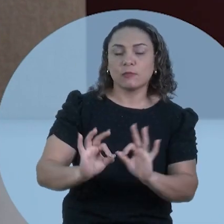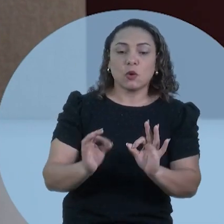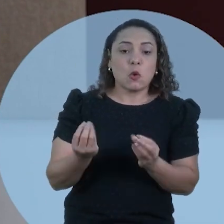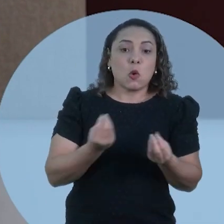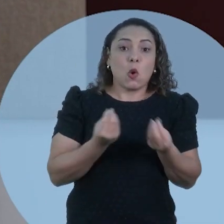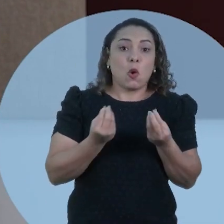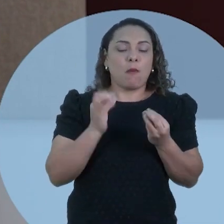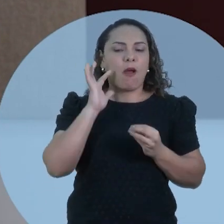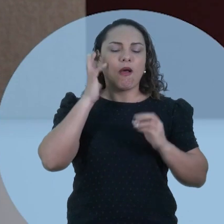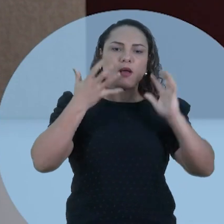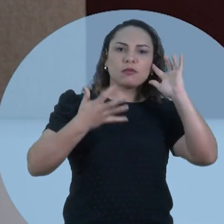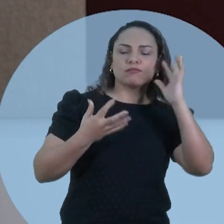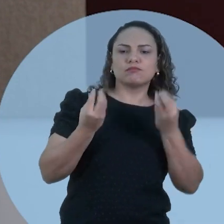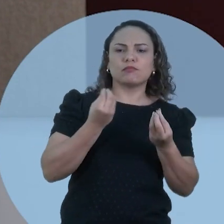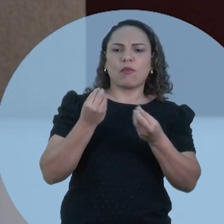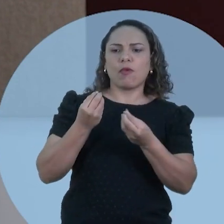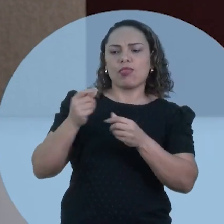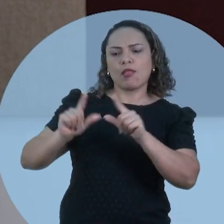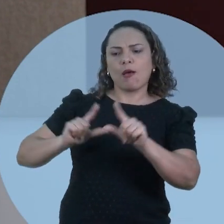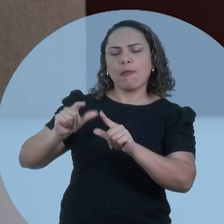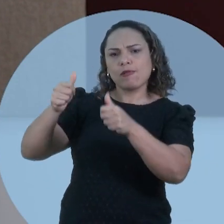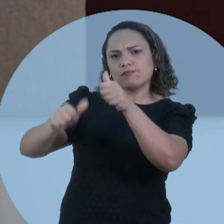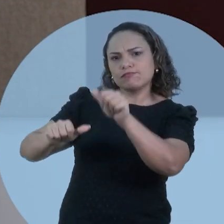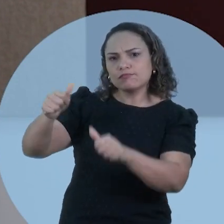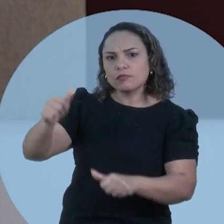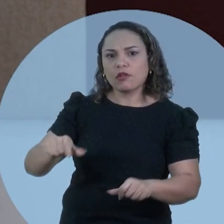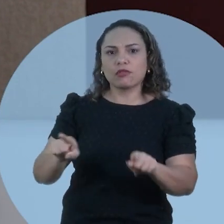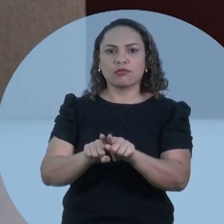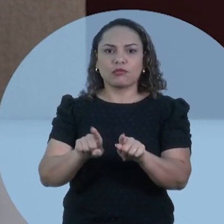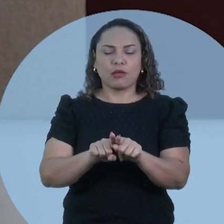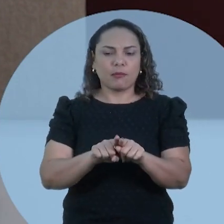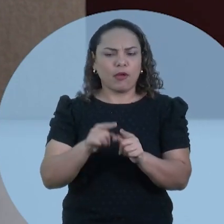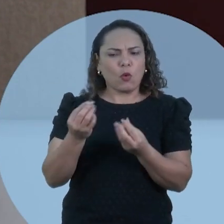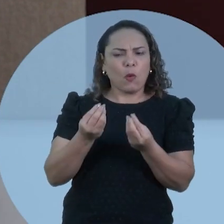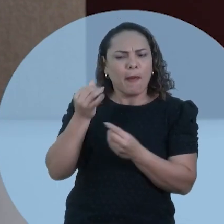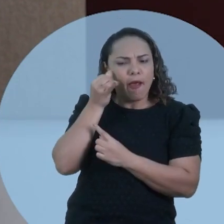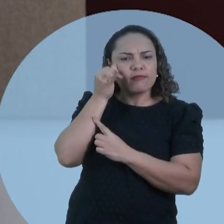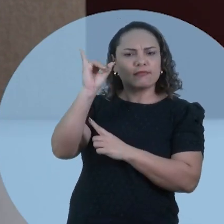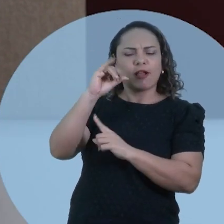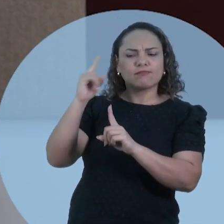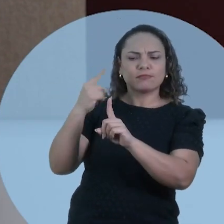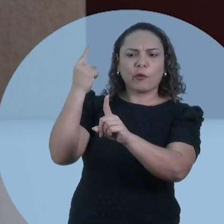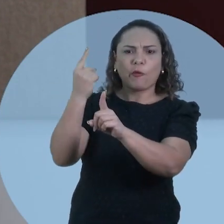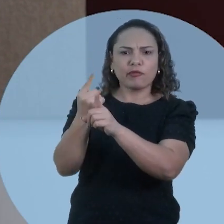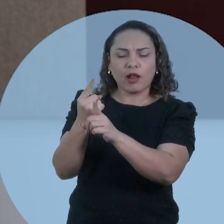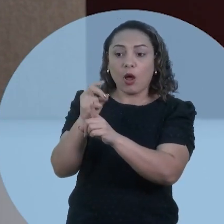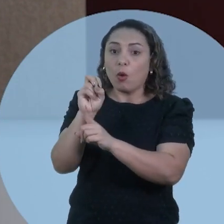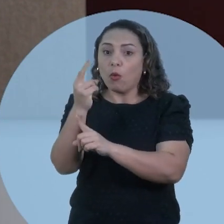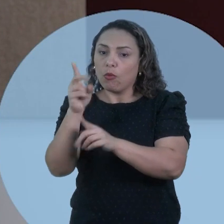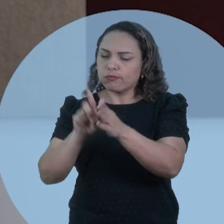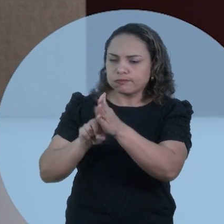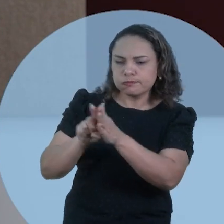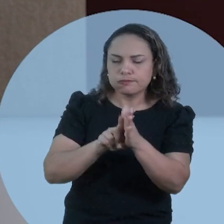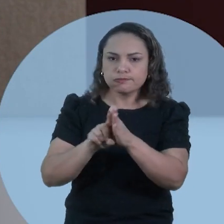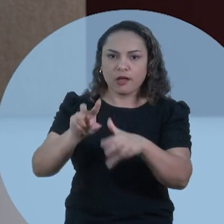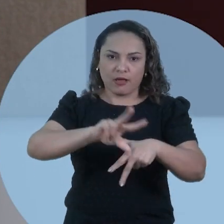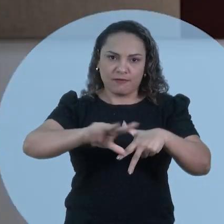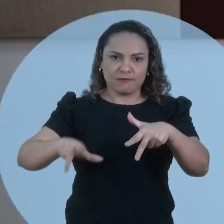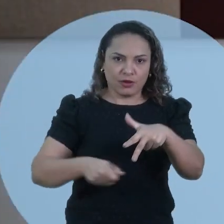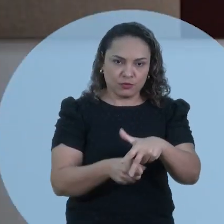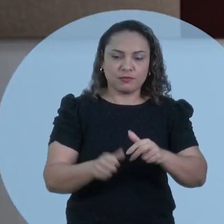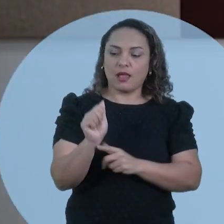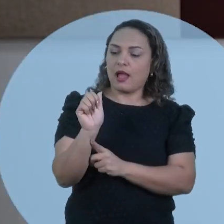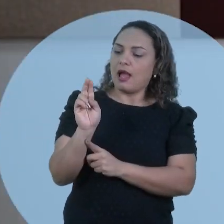por meio da realização de trabalhos de avaliação e promoção à prevenção, detecção e investigação de fraudes.